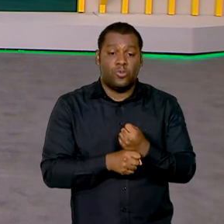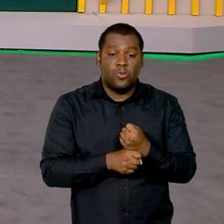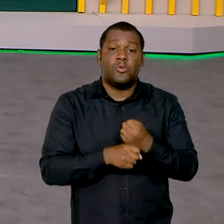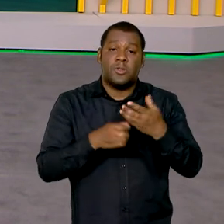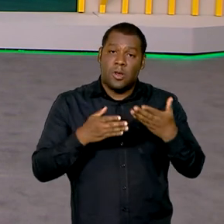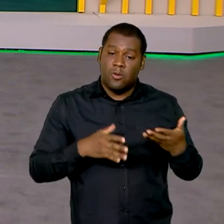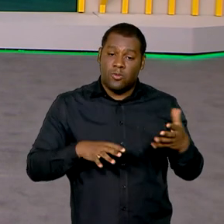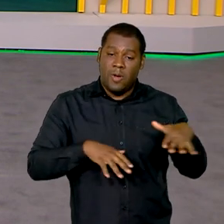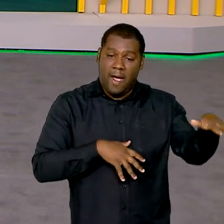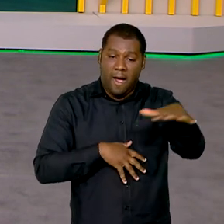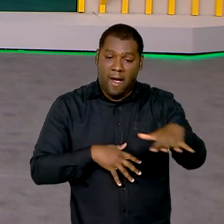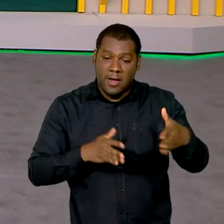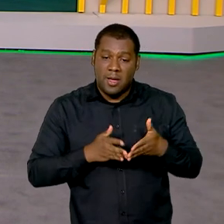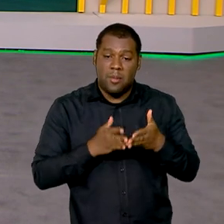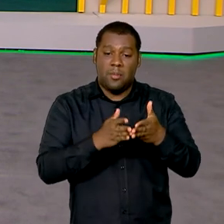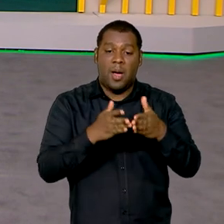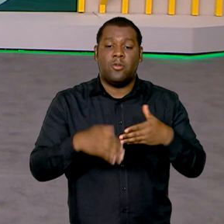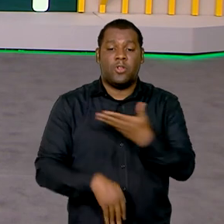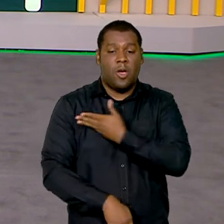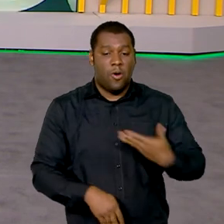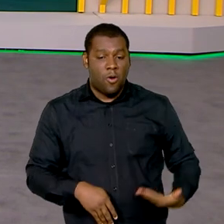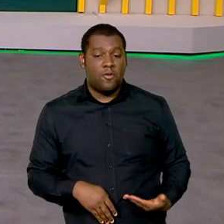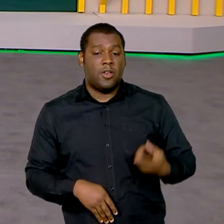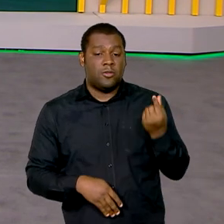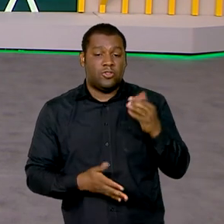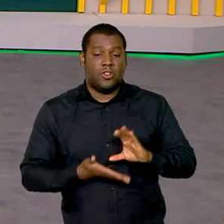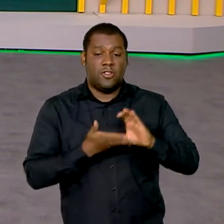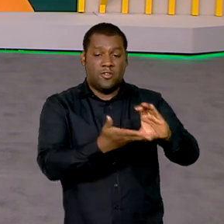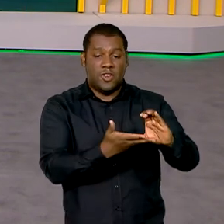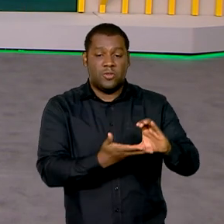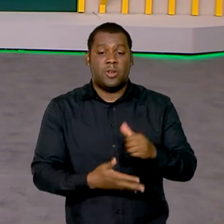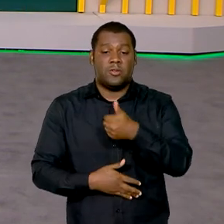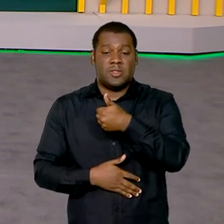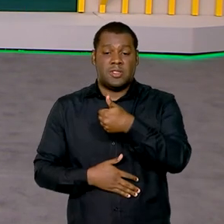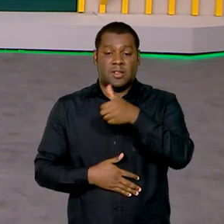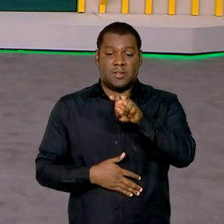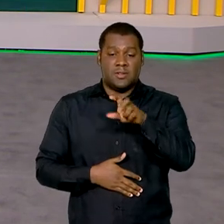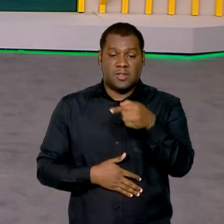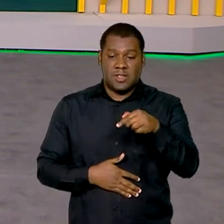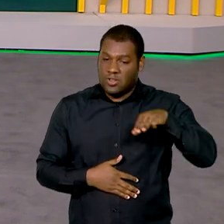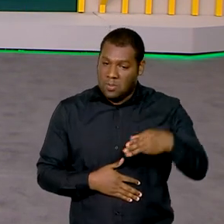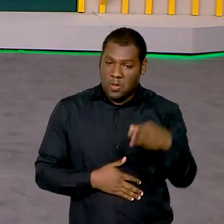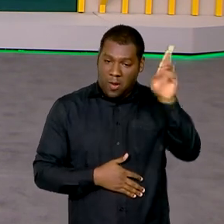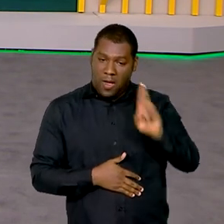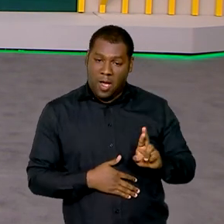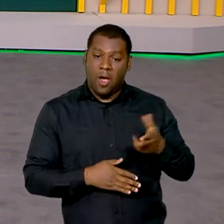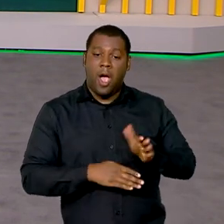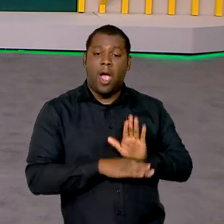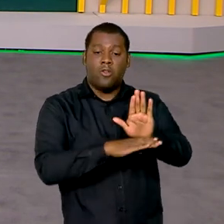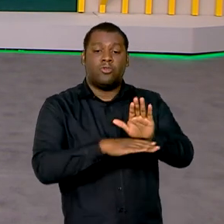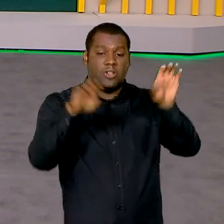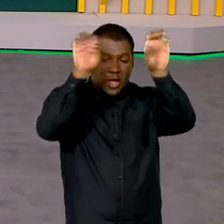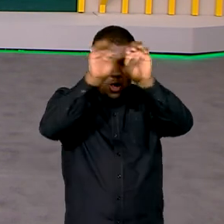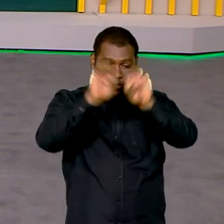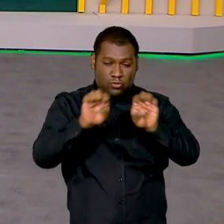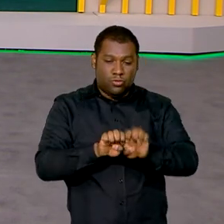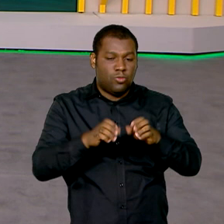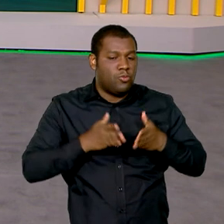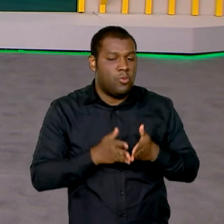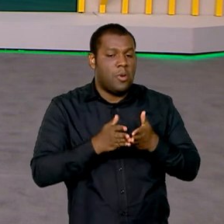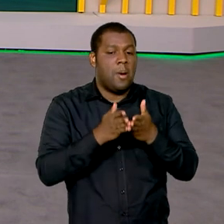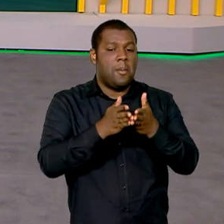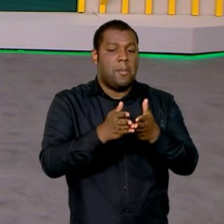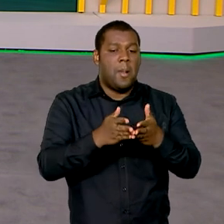Com um investimento de 157 milhões de reais, o projeto vai melhorar a infraestrutura aquaviária e aumentar a